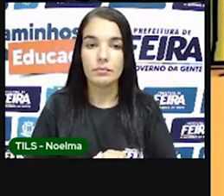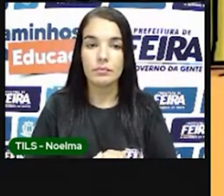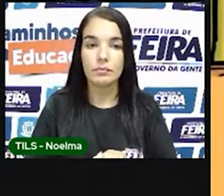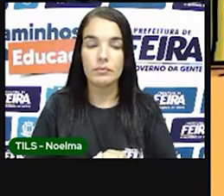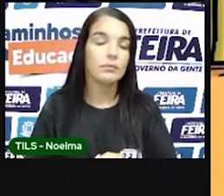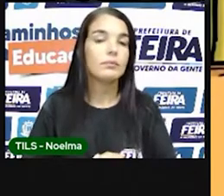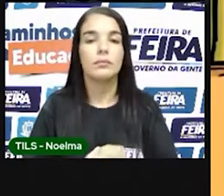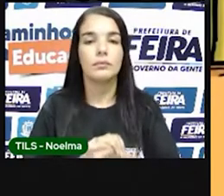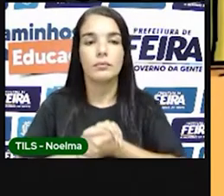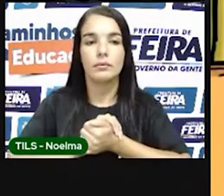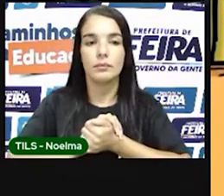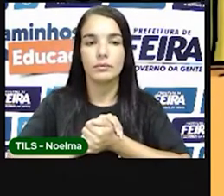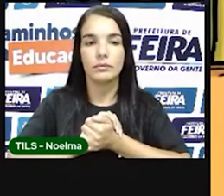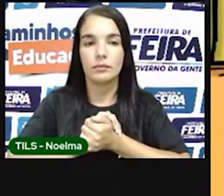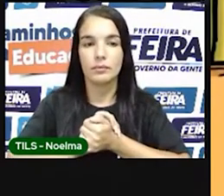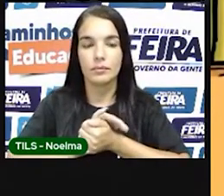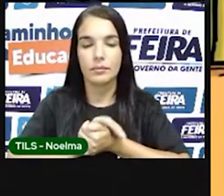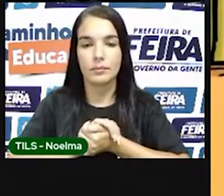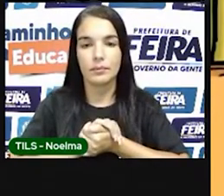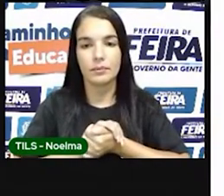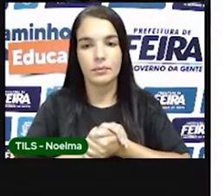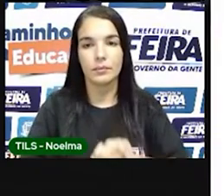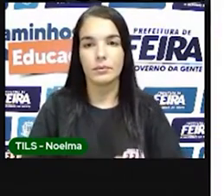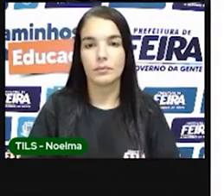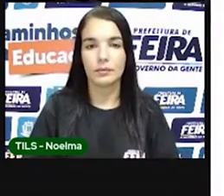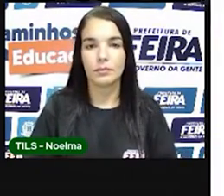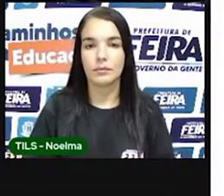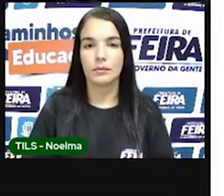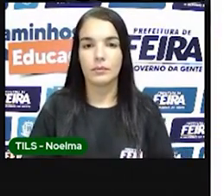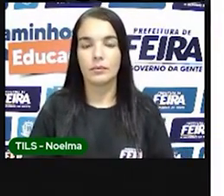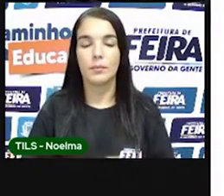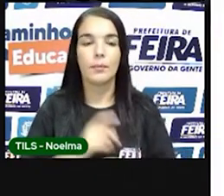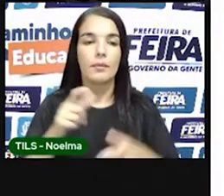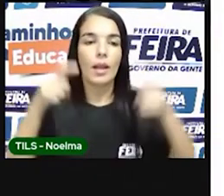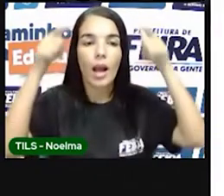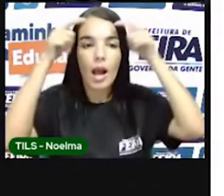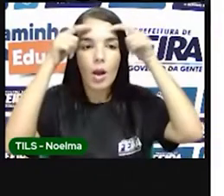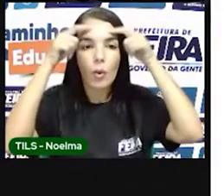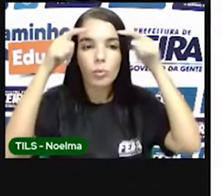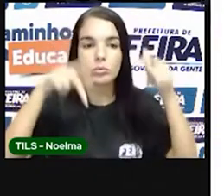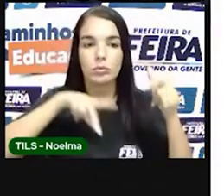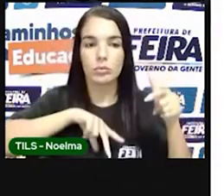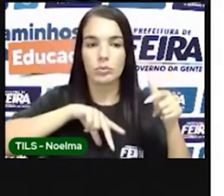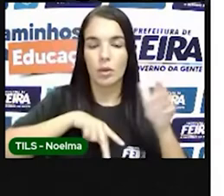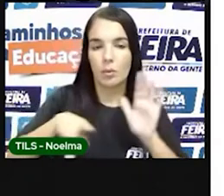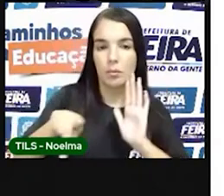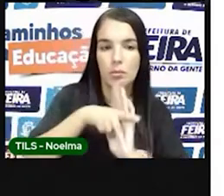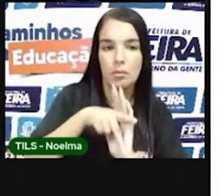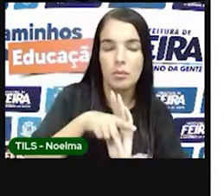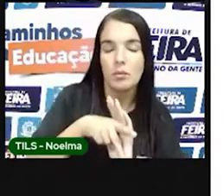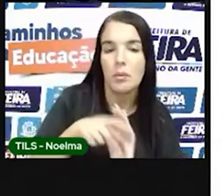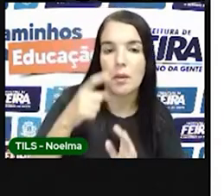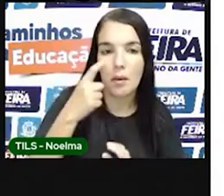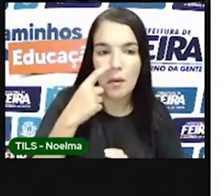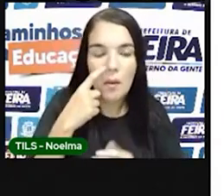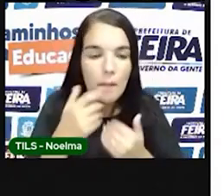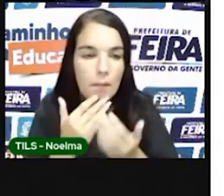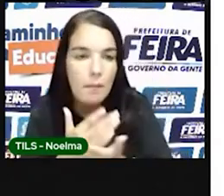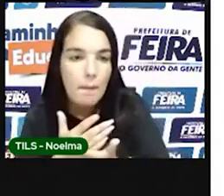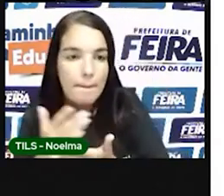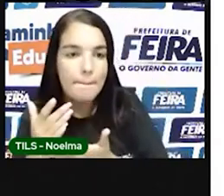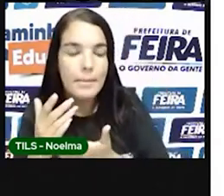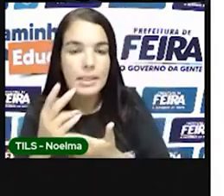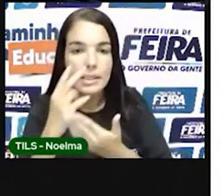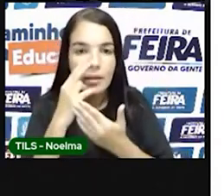Somos contribuidores da organização da economia açucareira. A colônia começa a expandir com a vinda dos bandeirantes. Esses homens vinham à